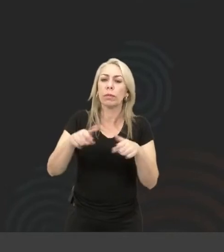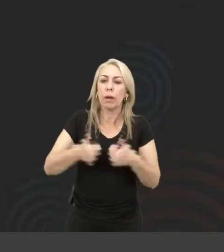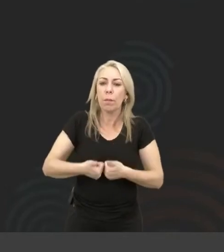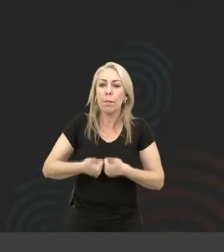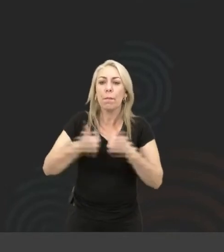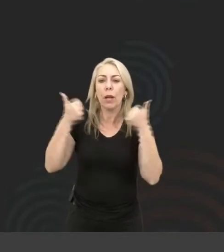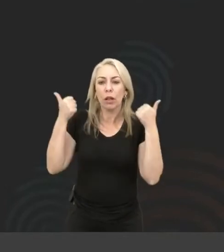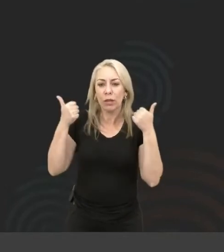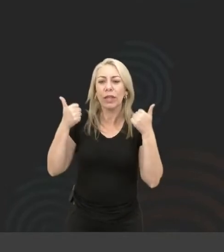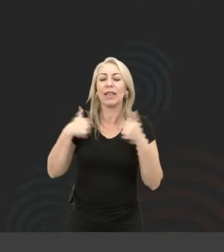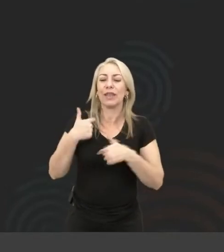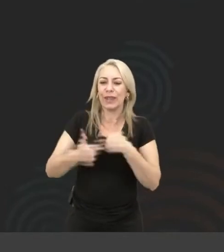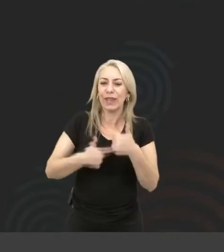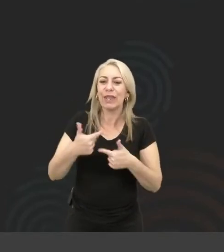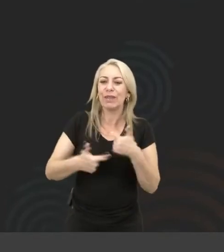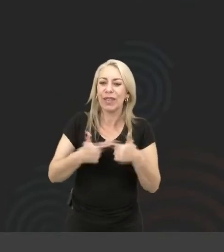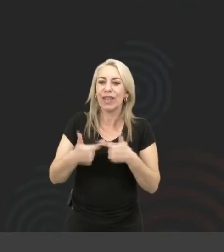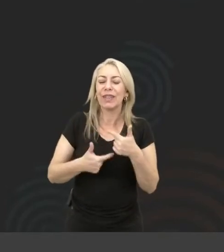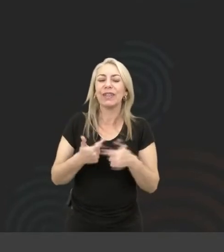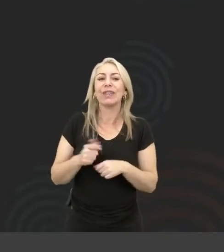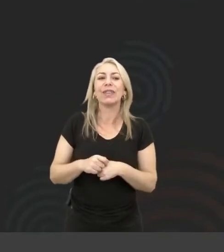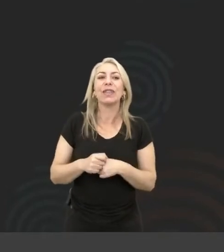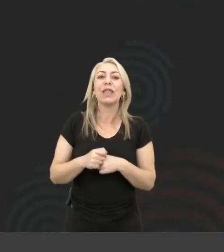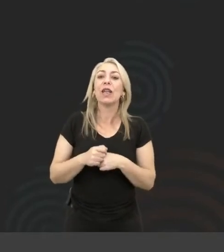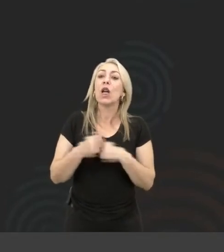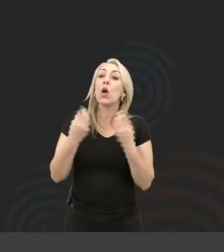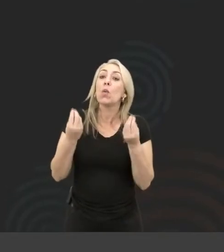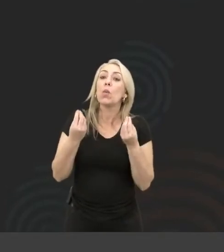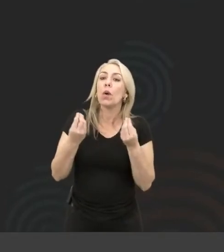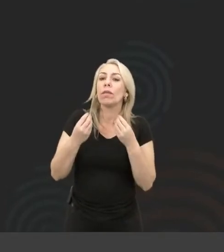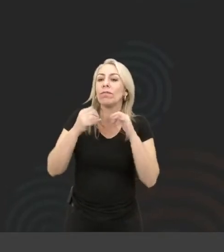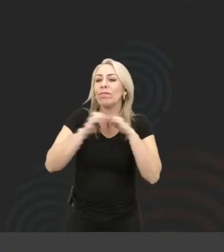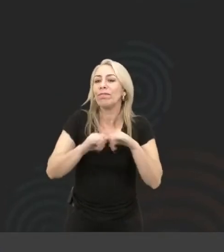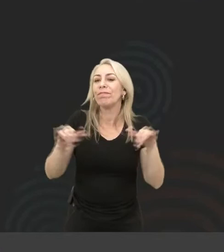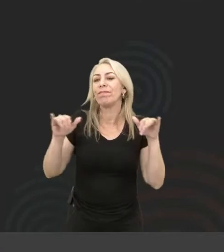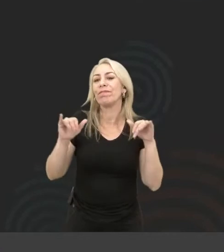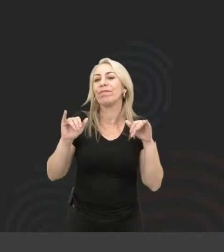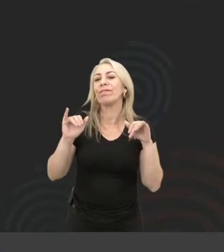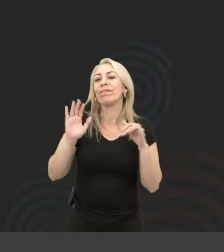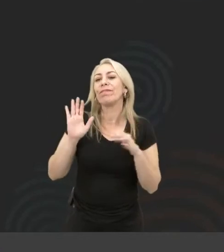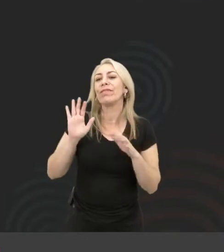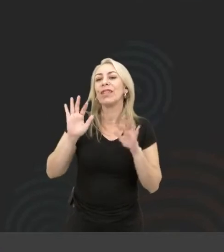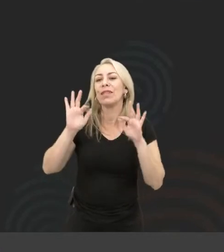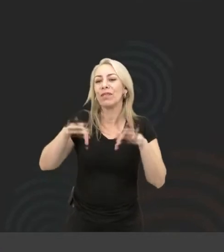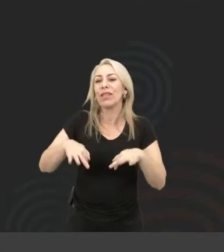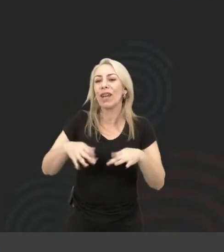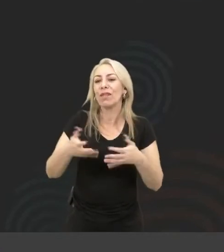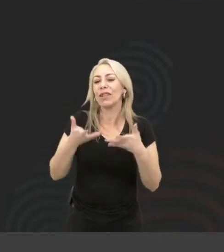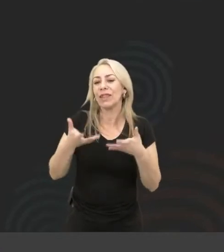melhorassem o seu trabalho, e que mensagem final que vocês querem deixar também. Então,